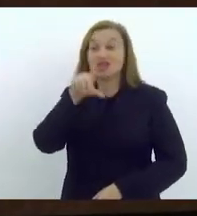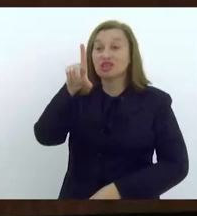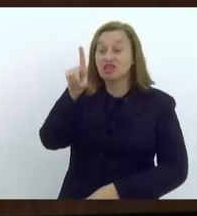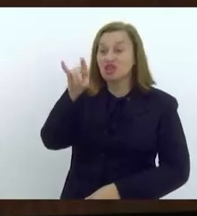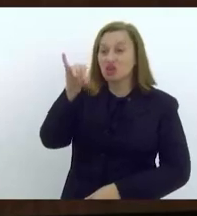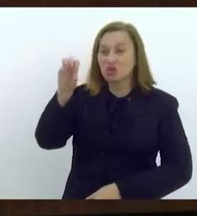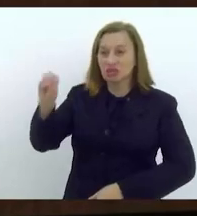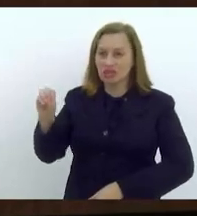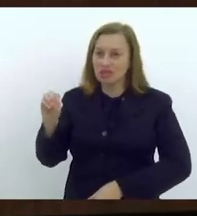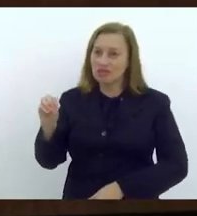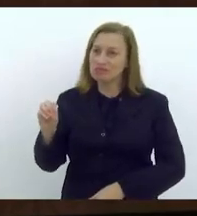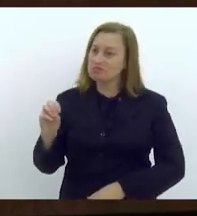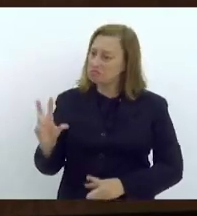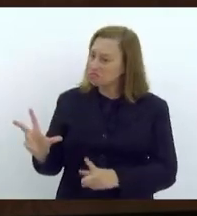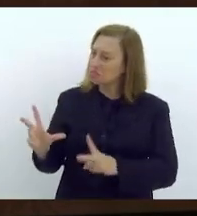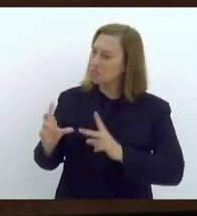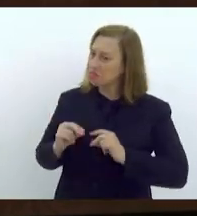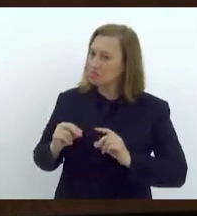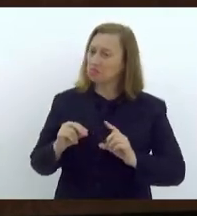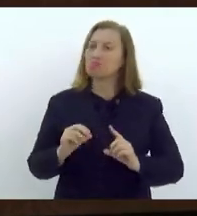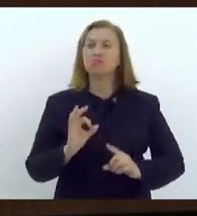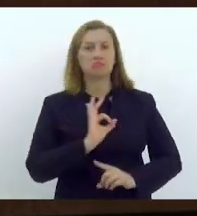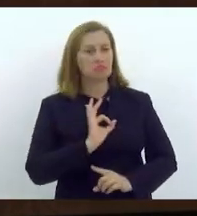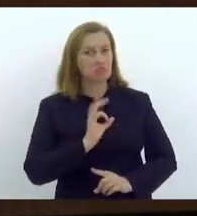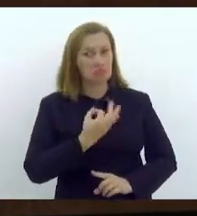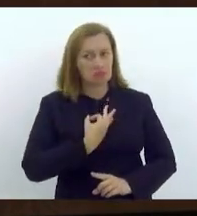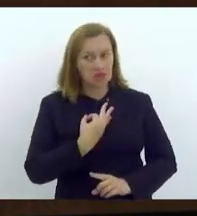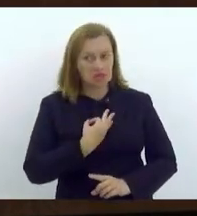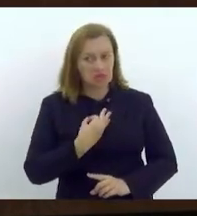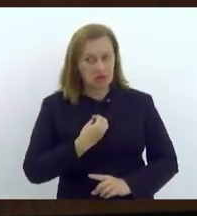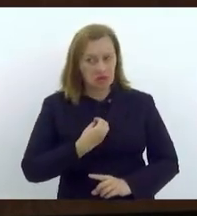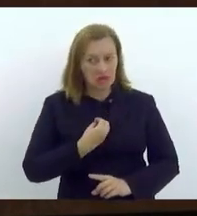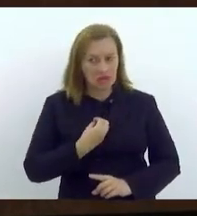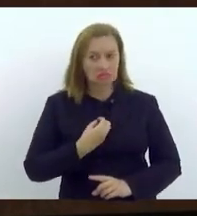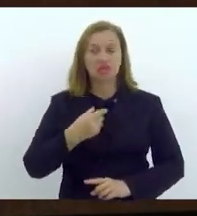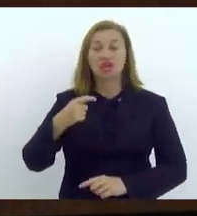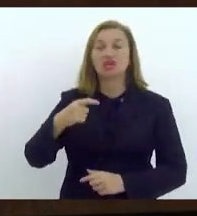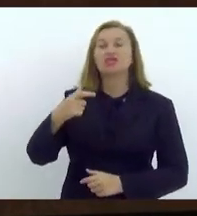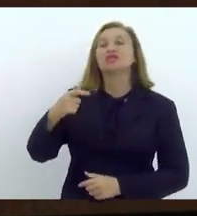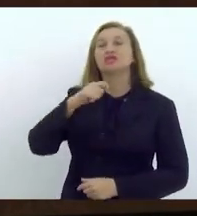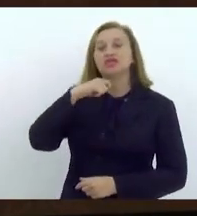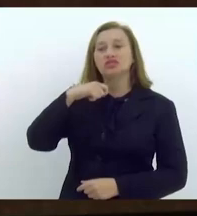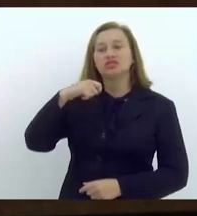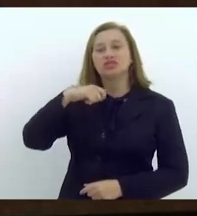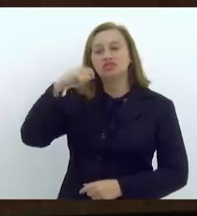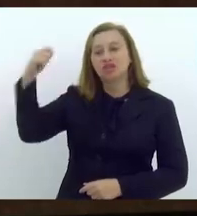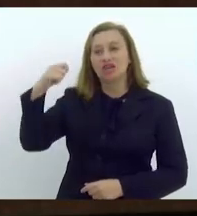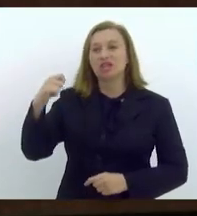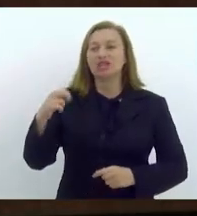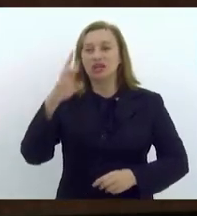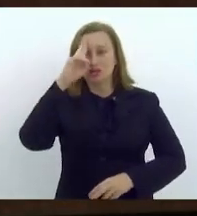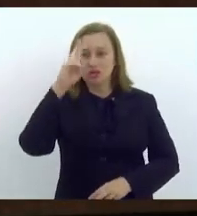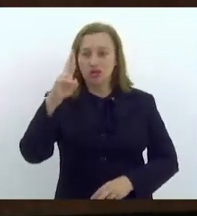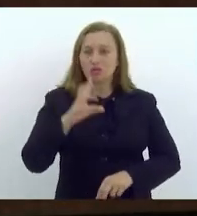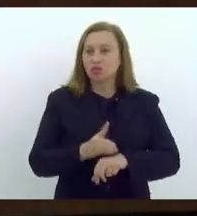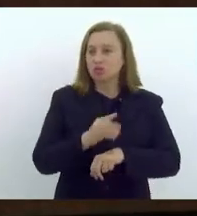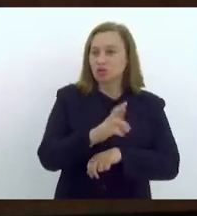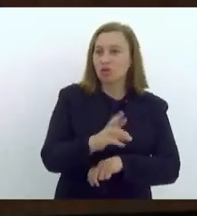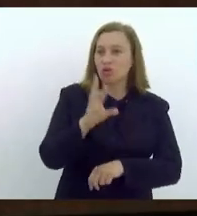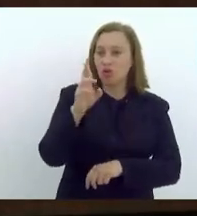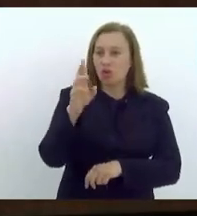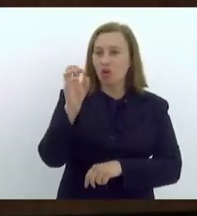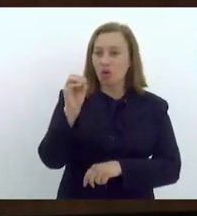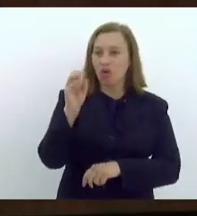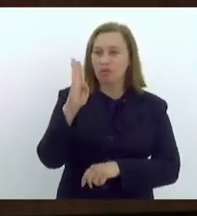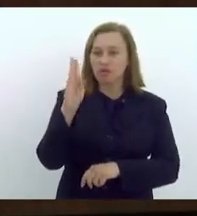merecida medalha Tiradentes que está aqui hoje votando esse projeto de lei ao senhor doutor Robson que já